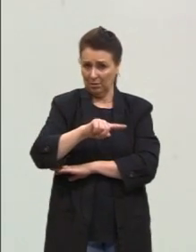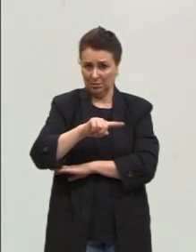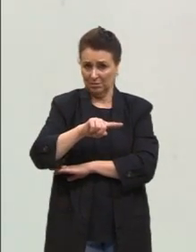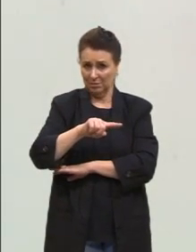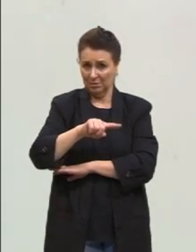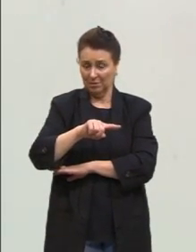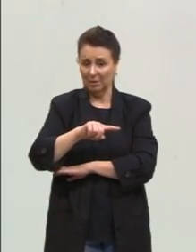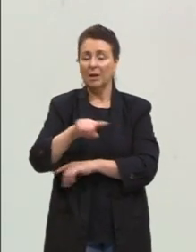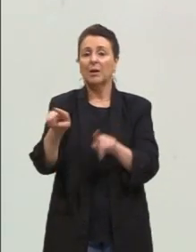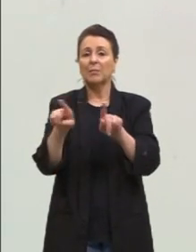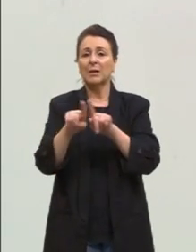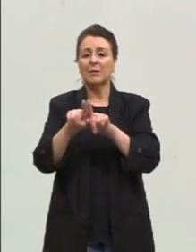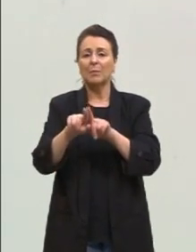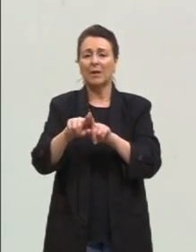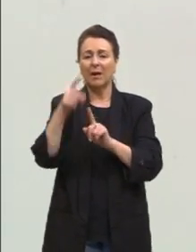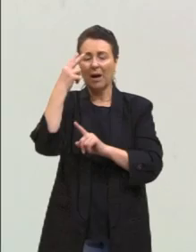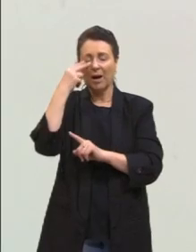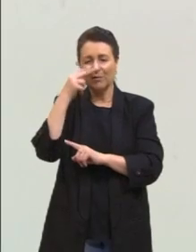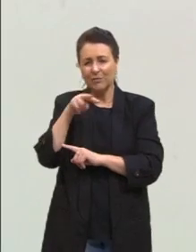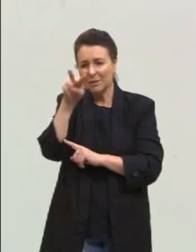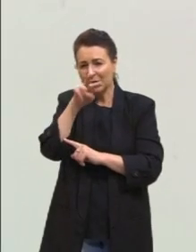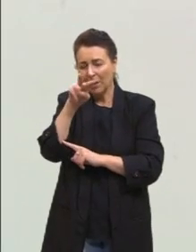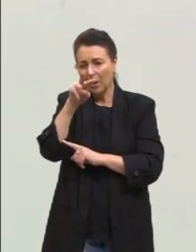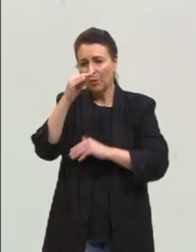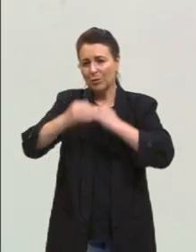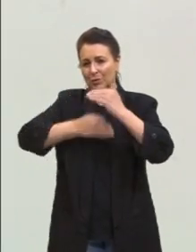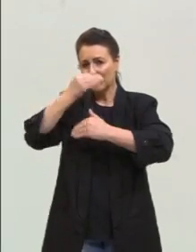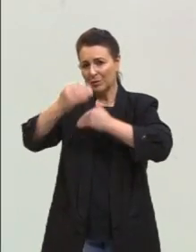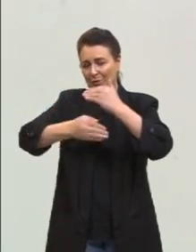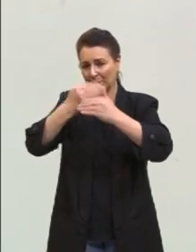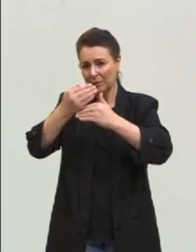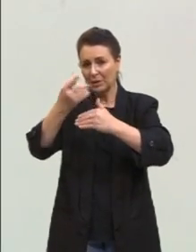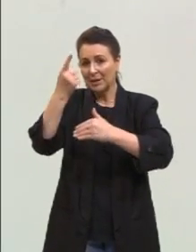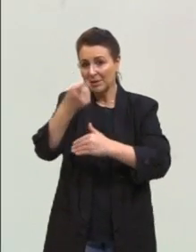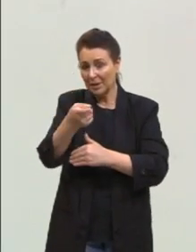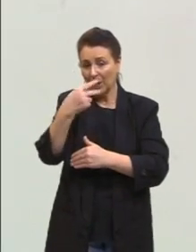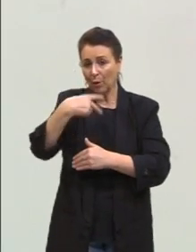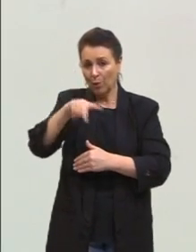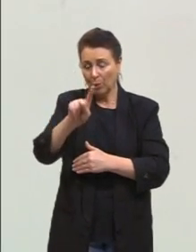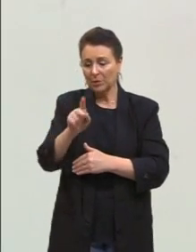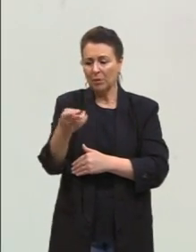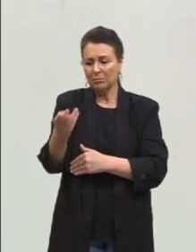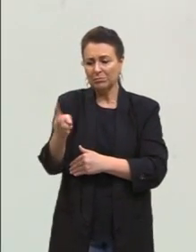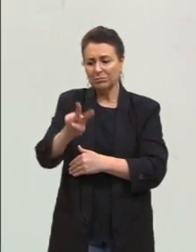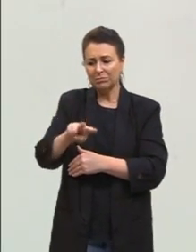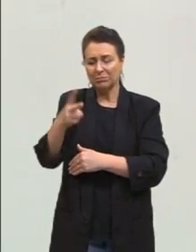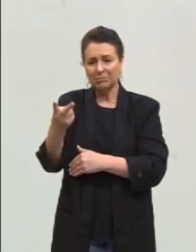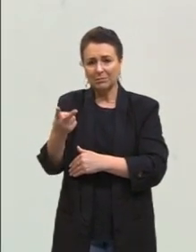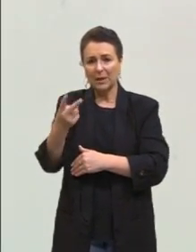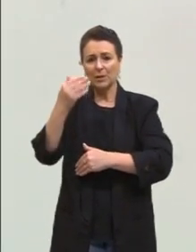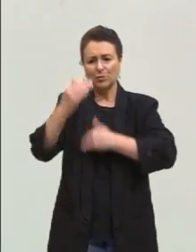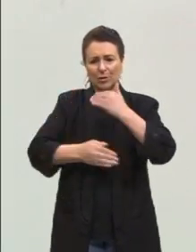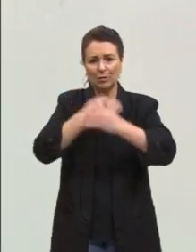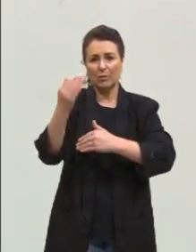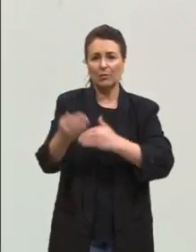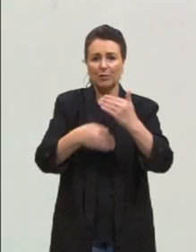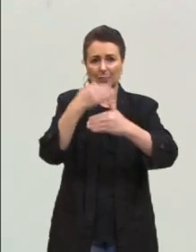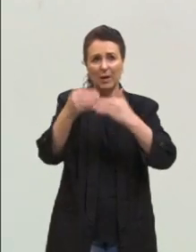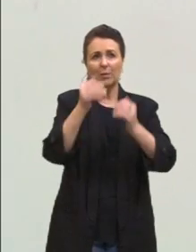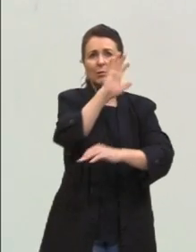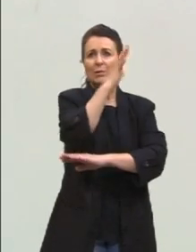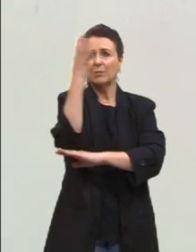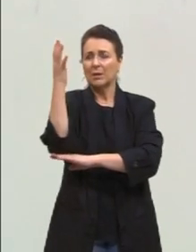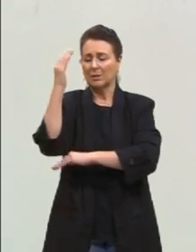noção de desenvolvimento e essa outra oposição que é falsa, né? Entre desenvolvimento e natureza, desenvolvimento e